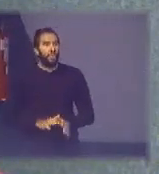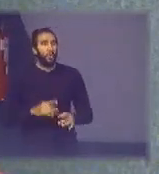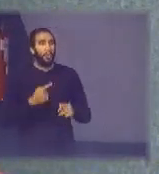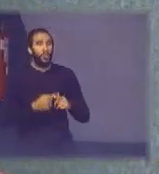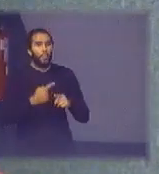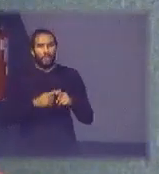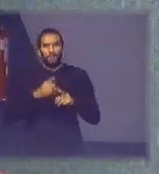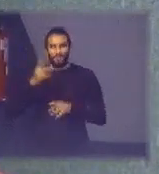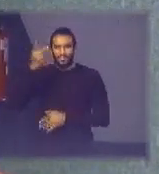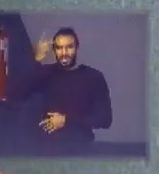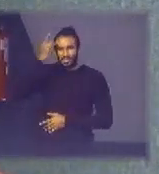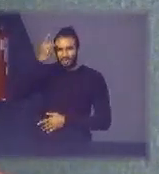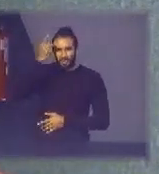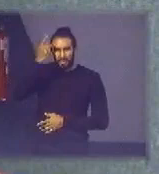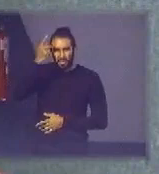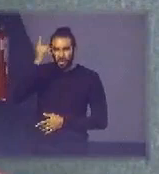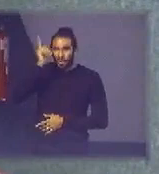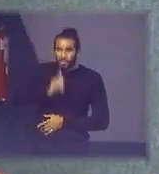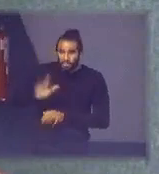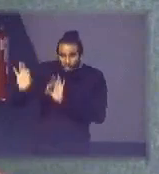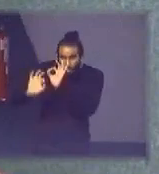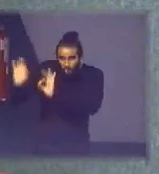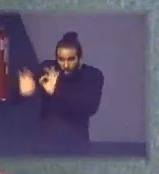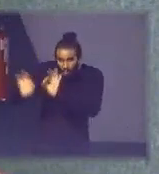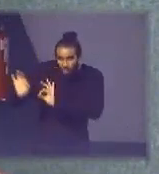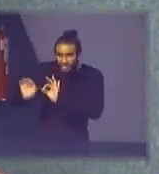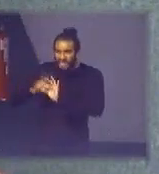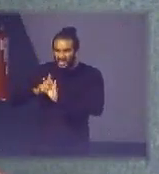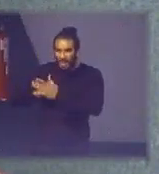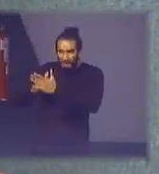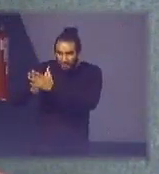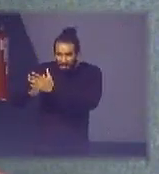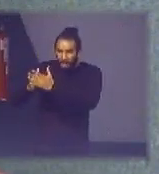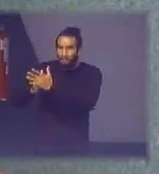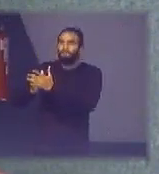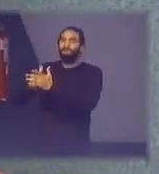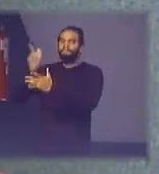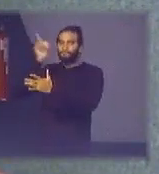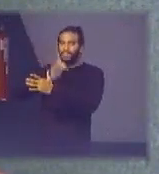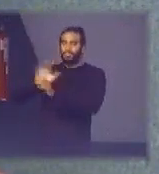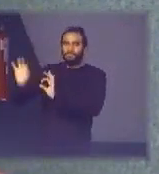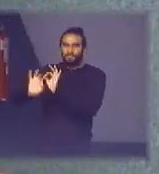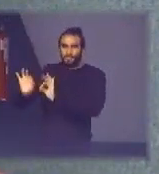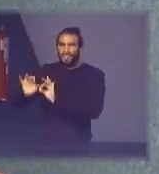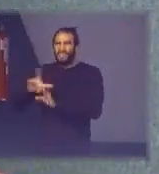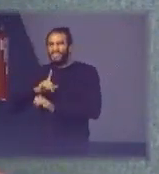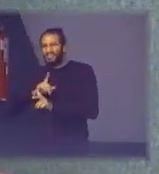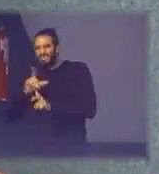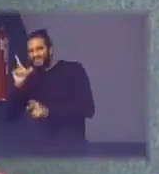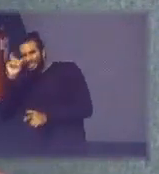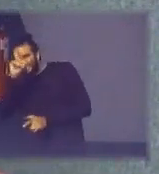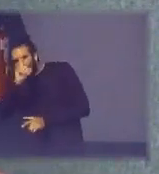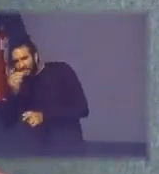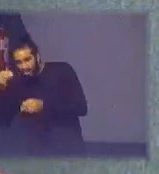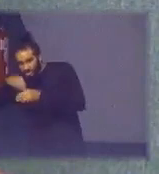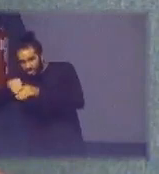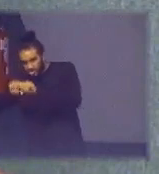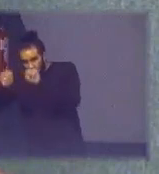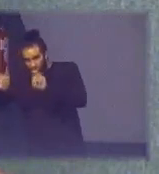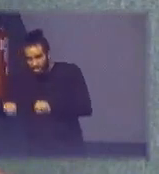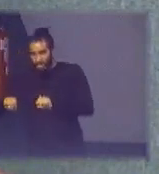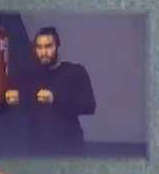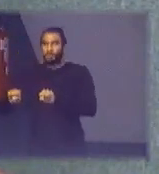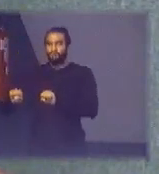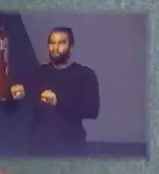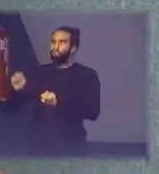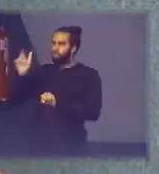estado de São Paulo conseguiu resolver alguns entraves ou dificuldades dentro do nosso sistema de logística reversa